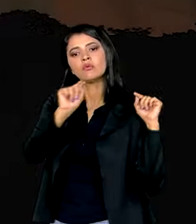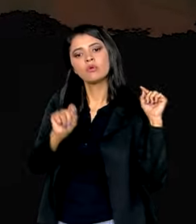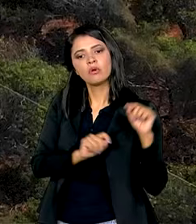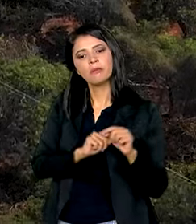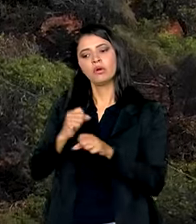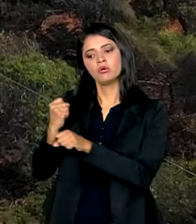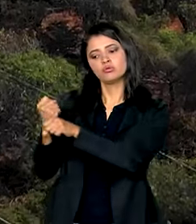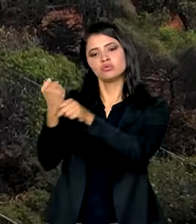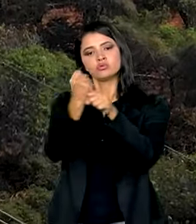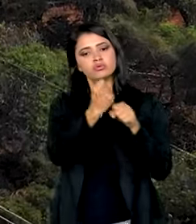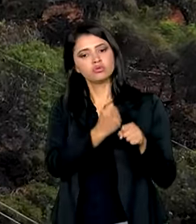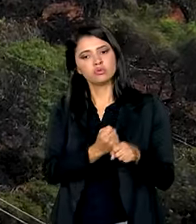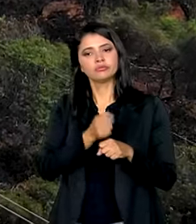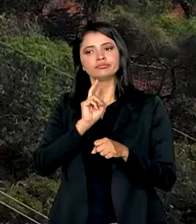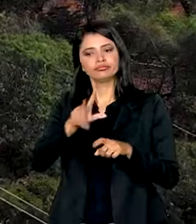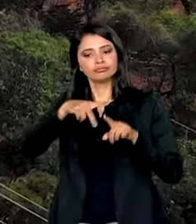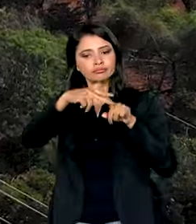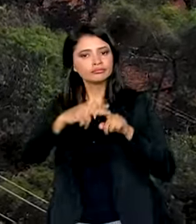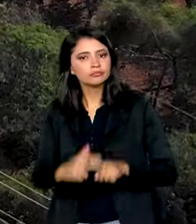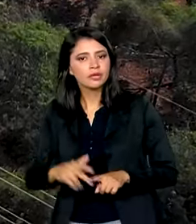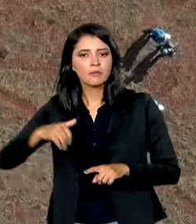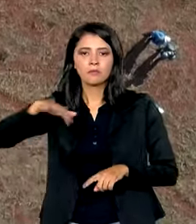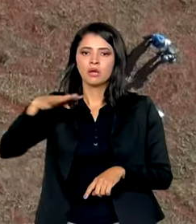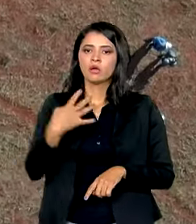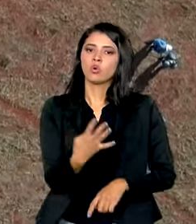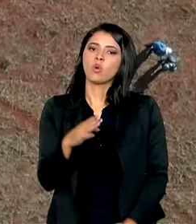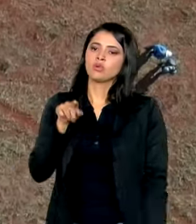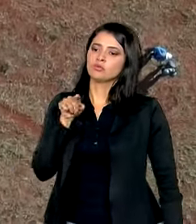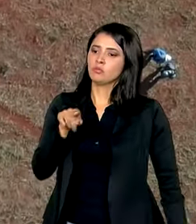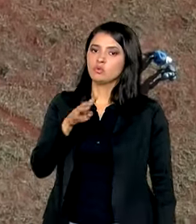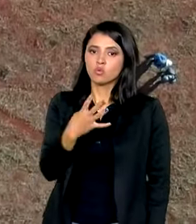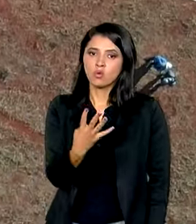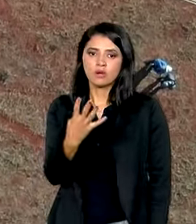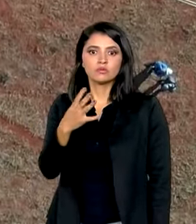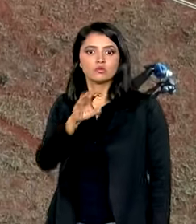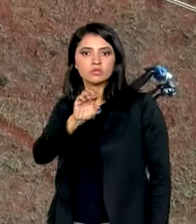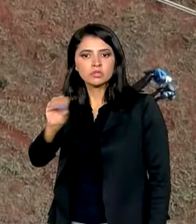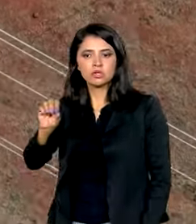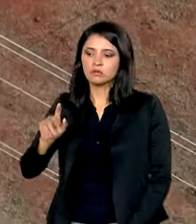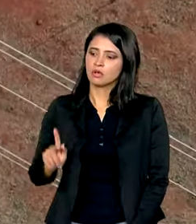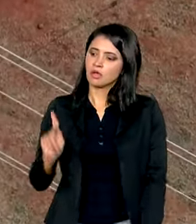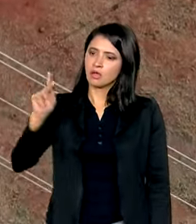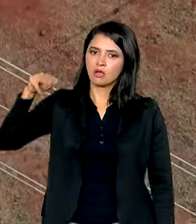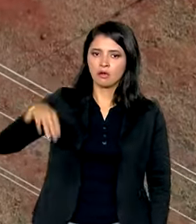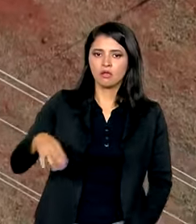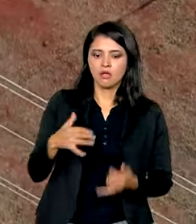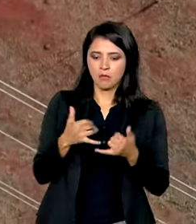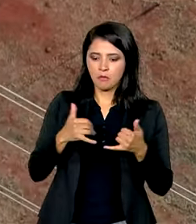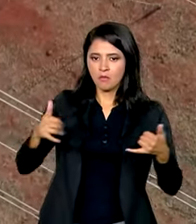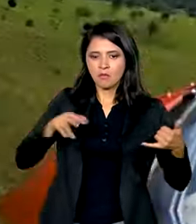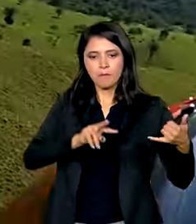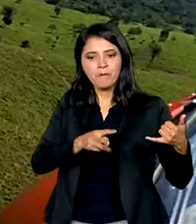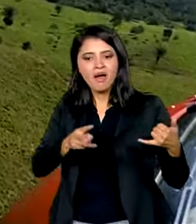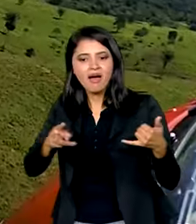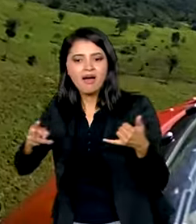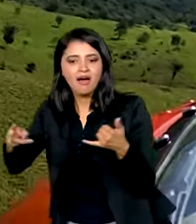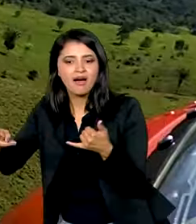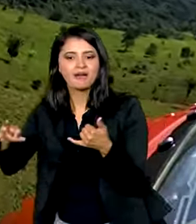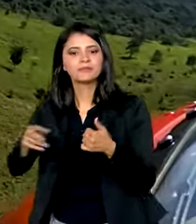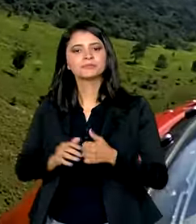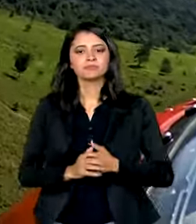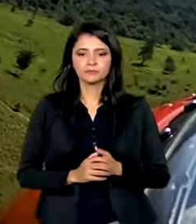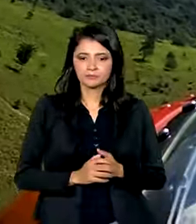pela construção e manutenção de mais de 4.400 quilômetros de linhas de transmissão de energia.